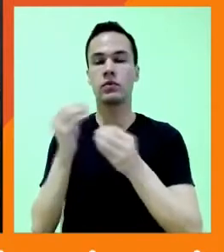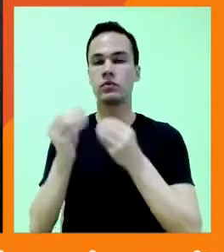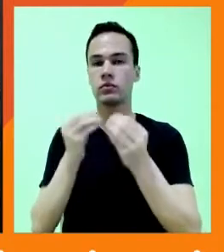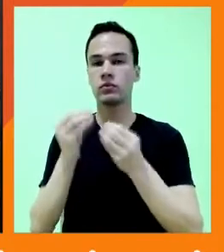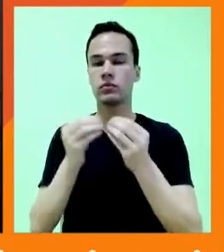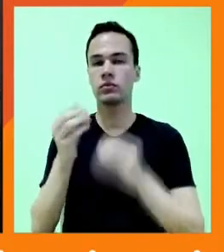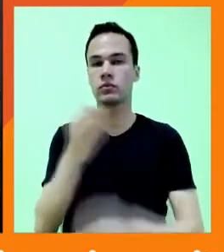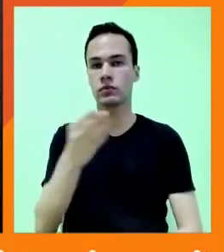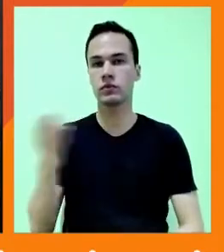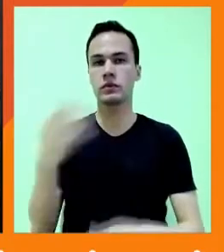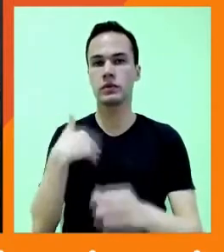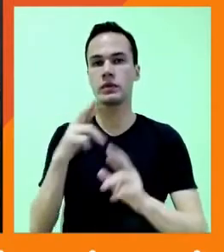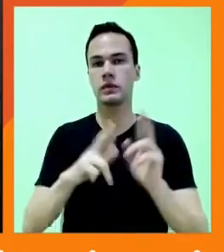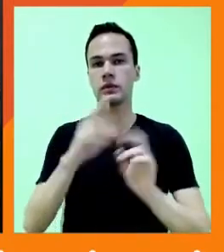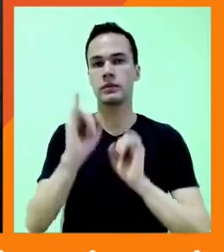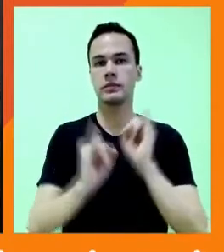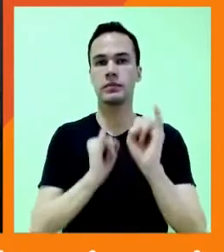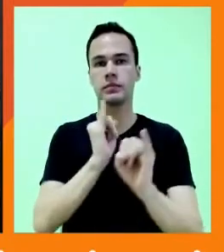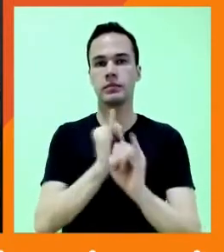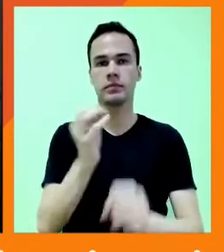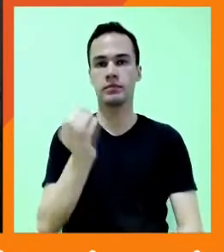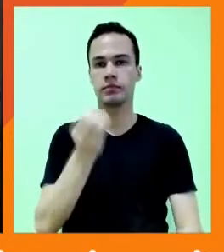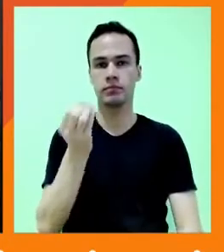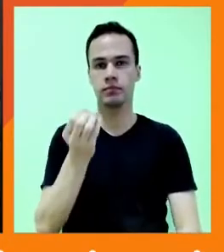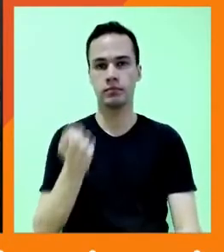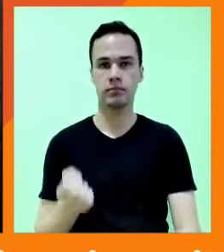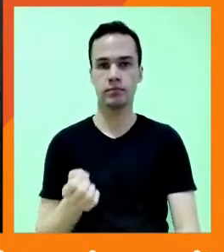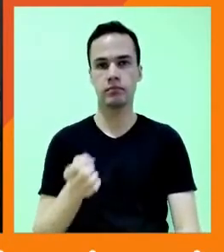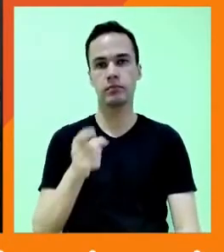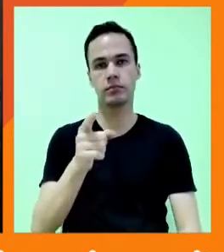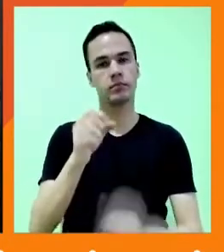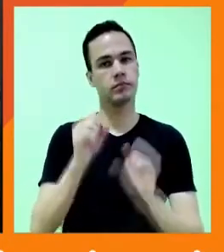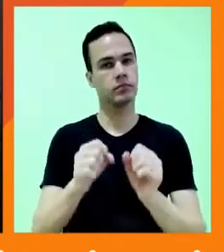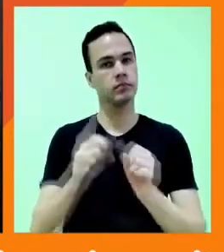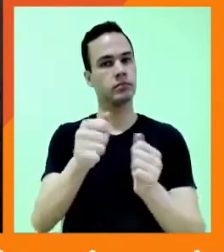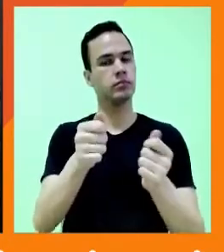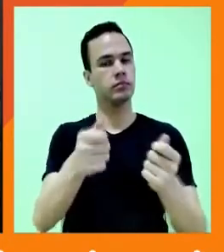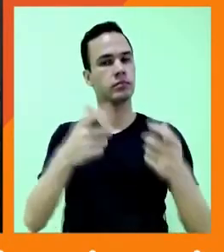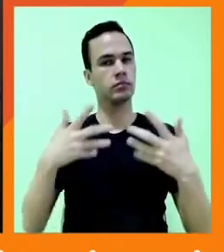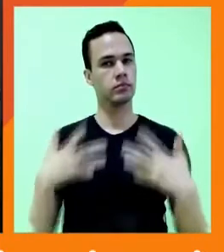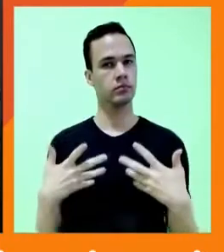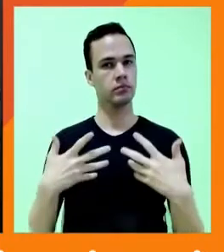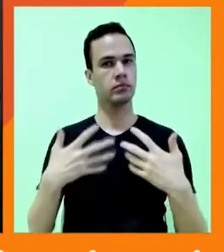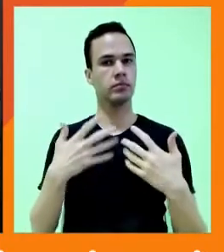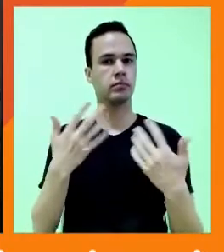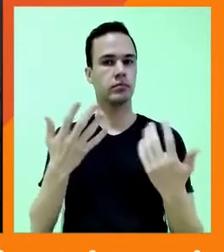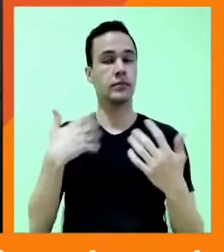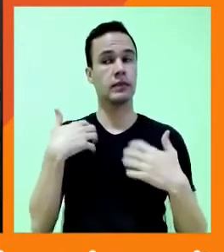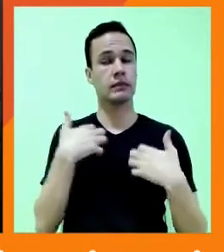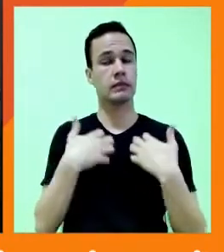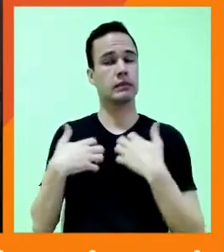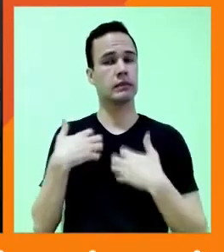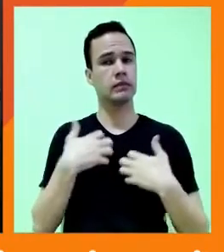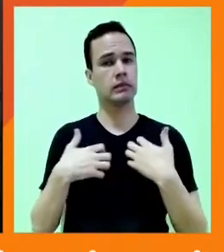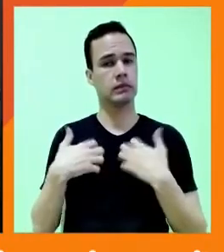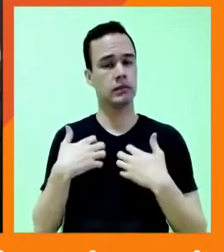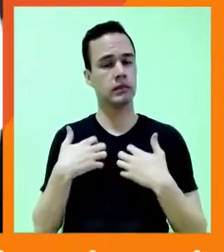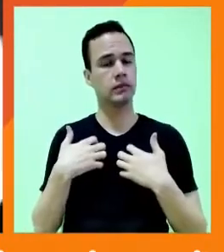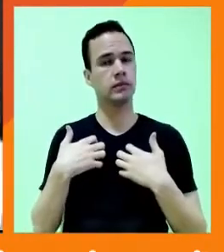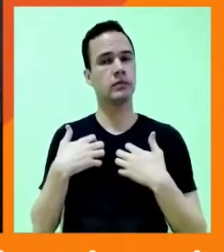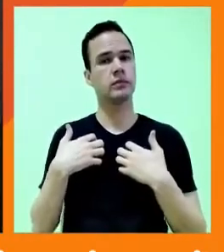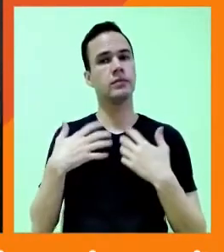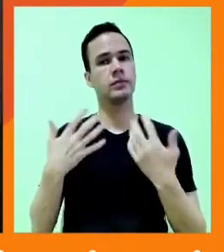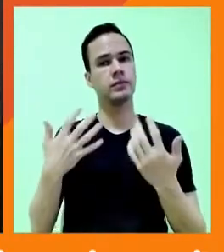relação com a internet. Talvez você dissesse que vive sempre ansioso, que passa o dia